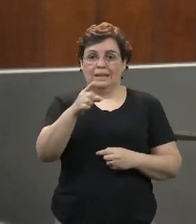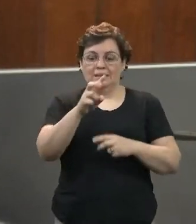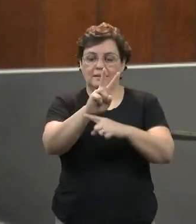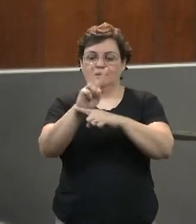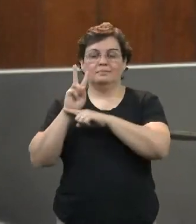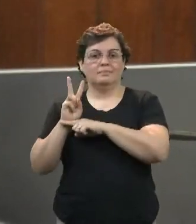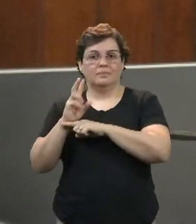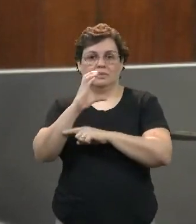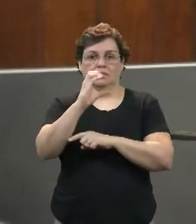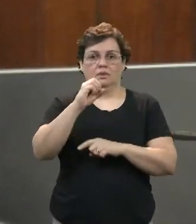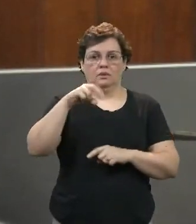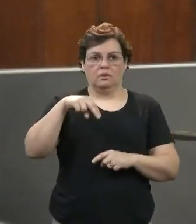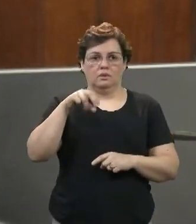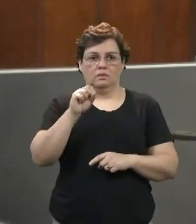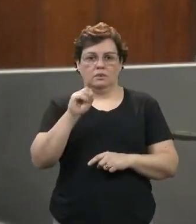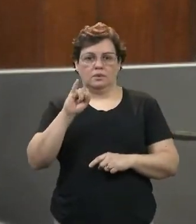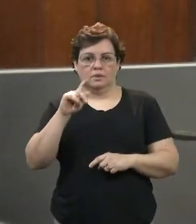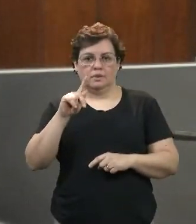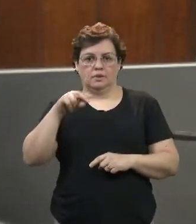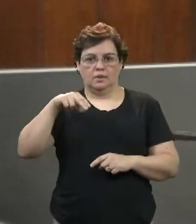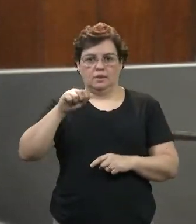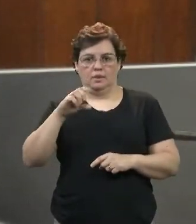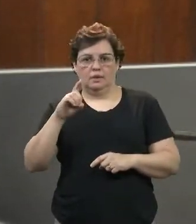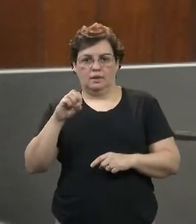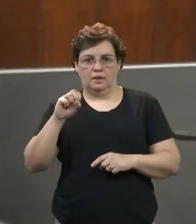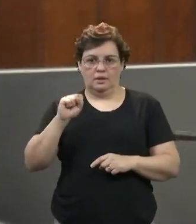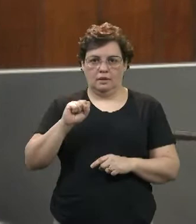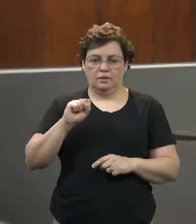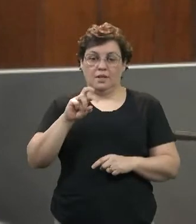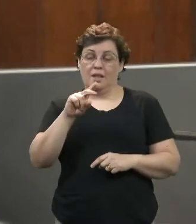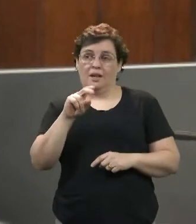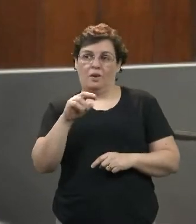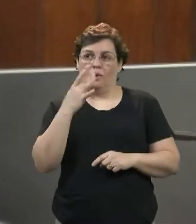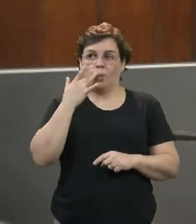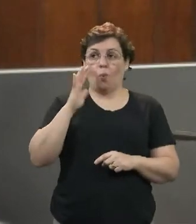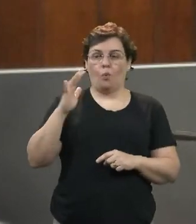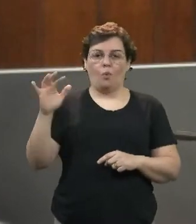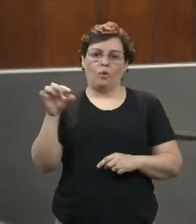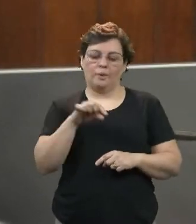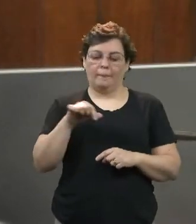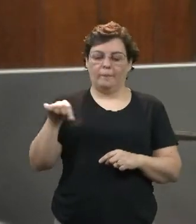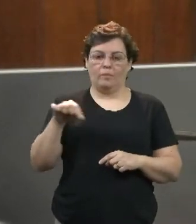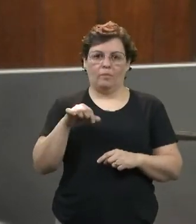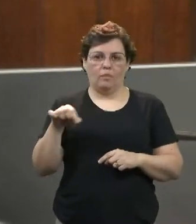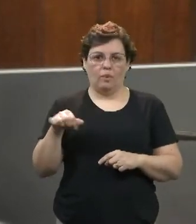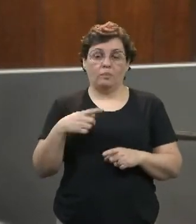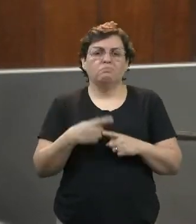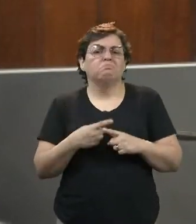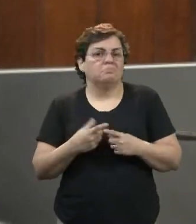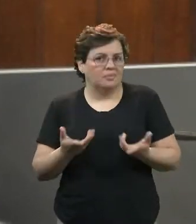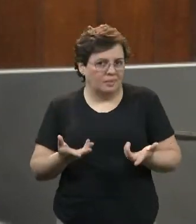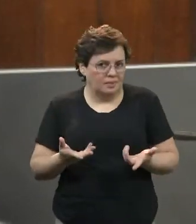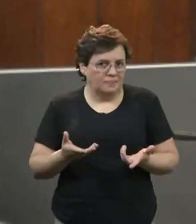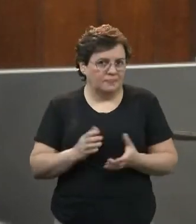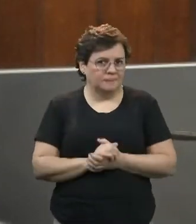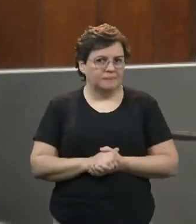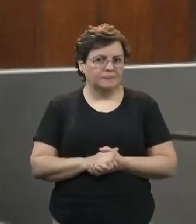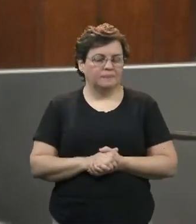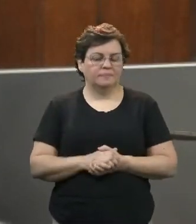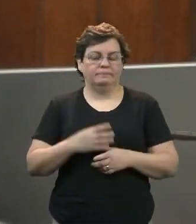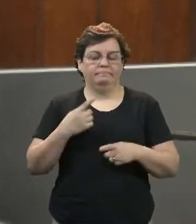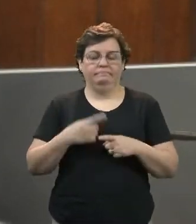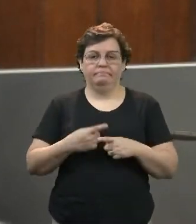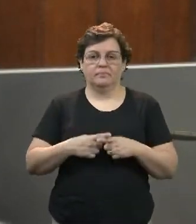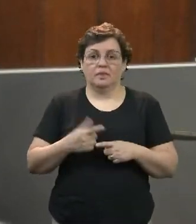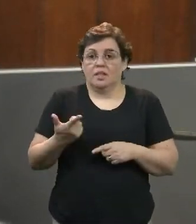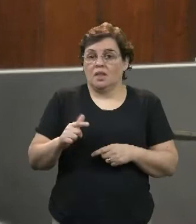é ouro em pó. Nós sabemos que é ouro em pó para as instituições financeiras. Por que ouro em pó? Porque não tem